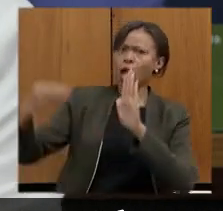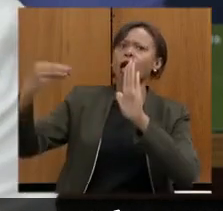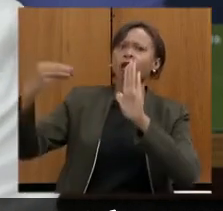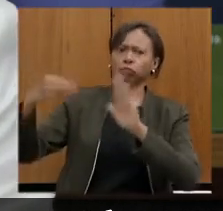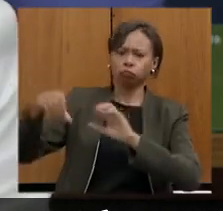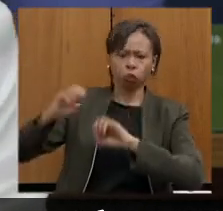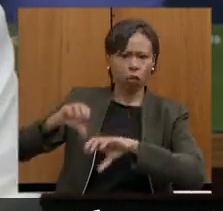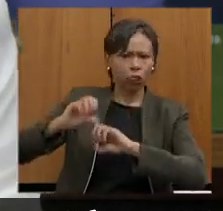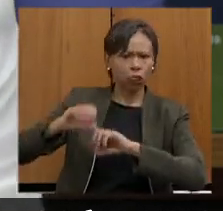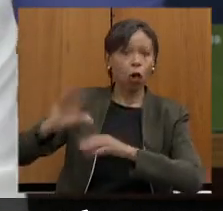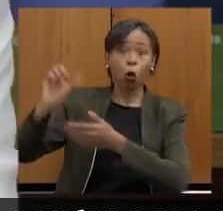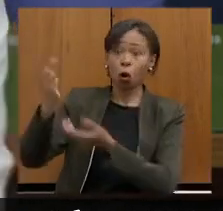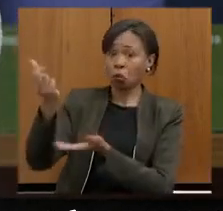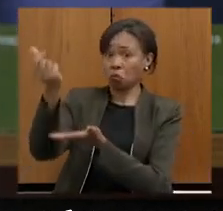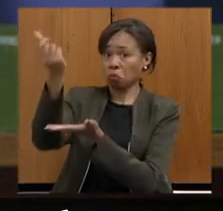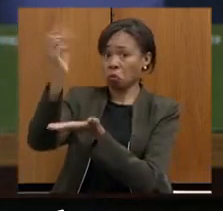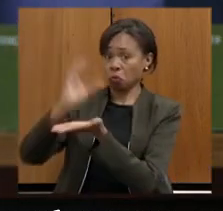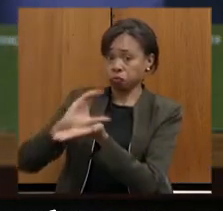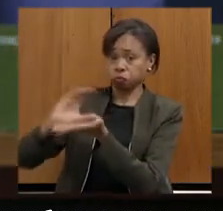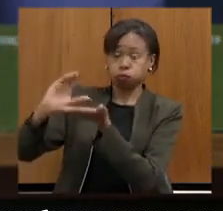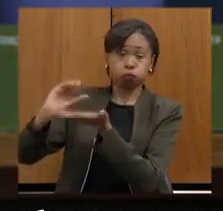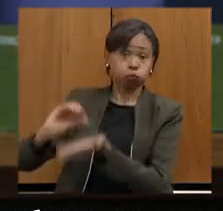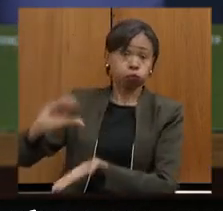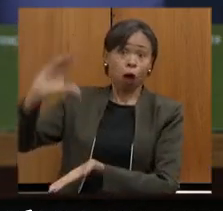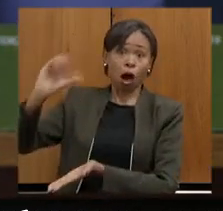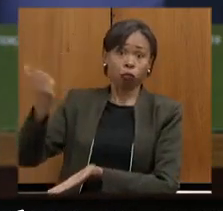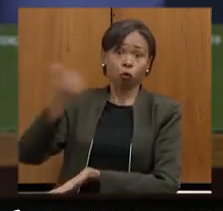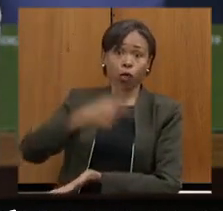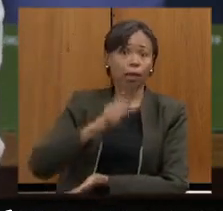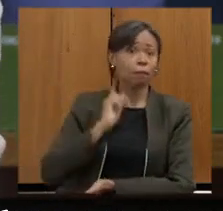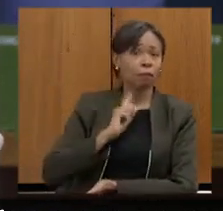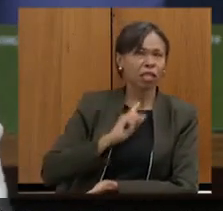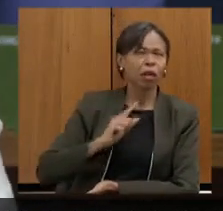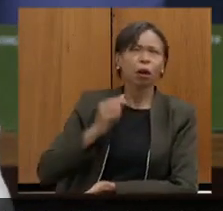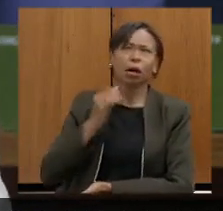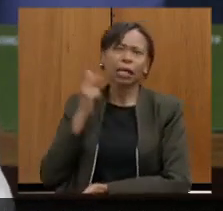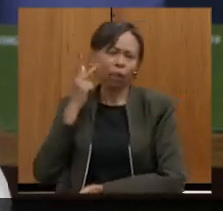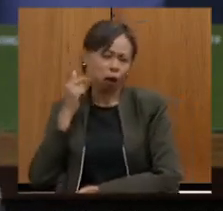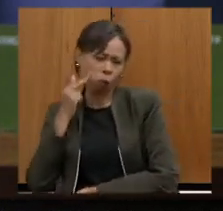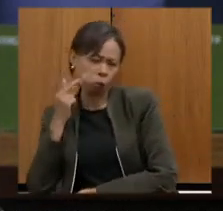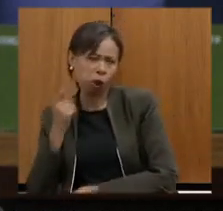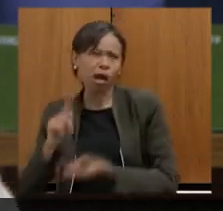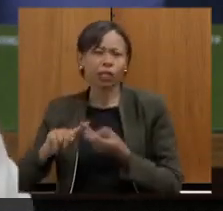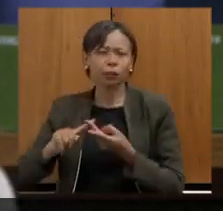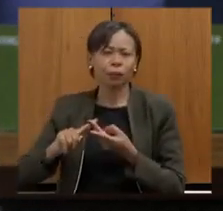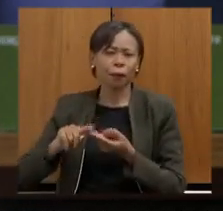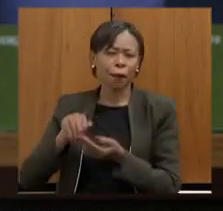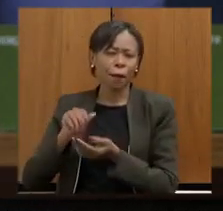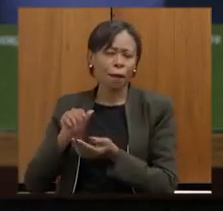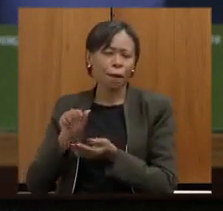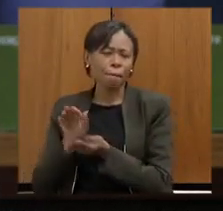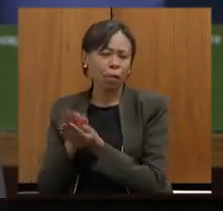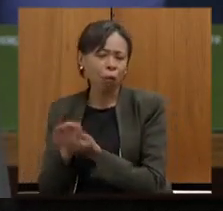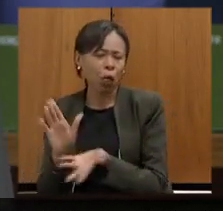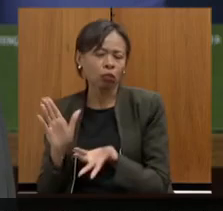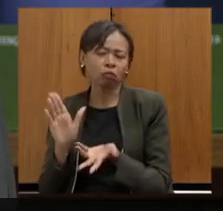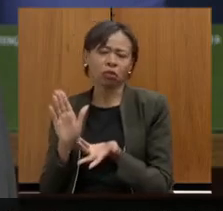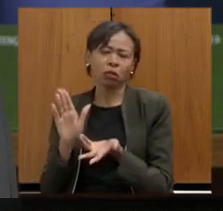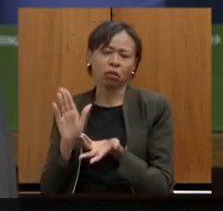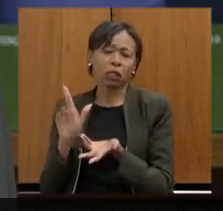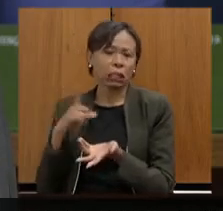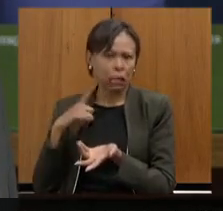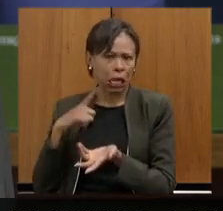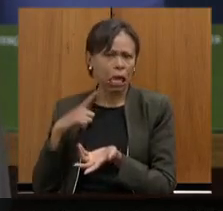mais deficiente que o nosso como é o caso dei o exemplo do Ceará mas tem outros casos Pernambuco também com acompanhamento muito